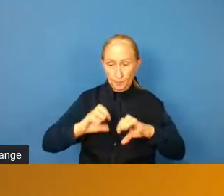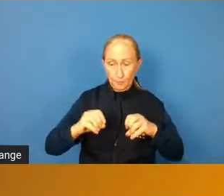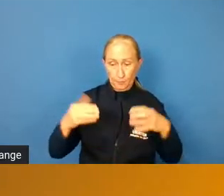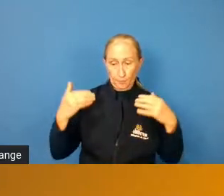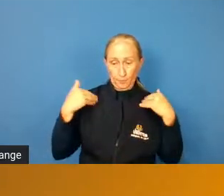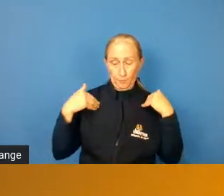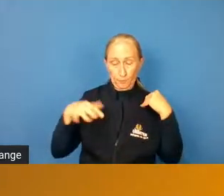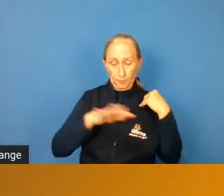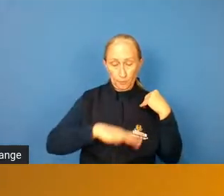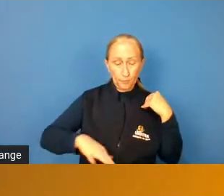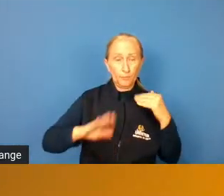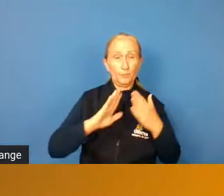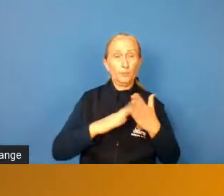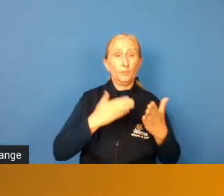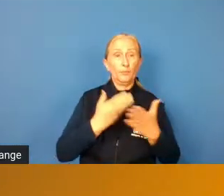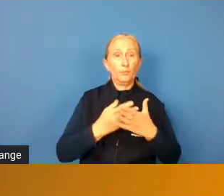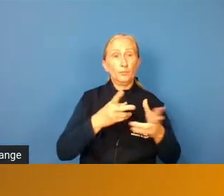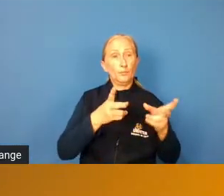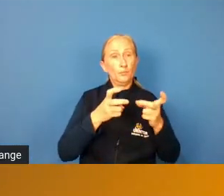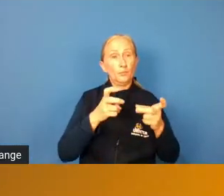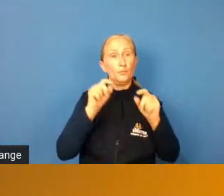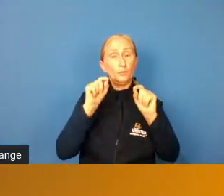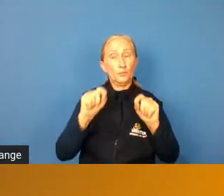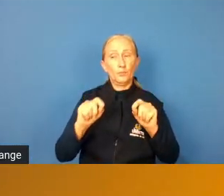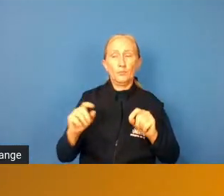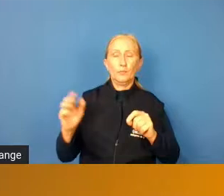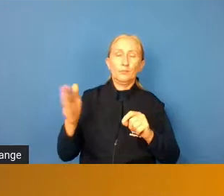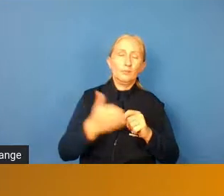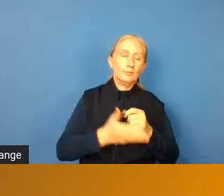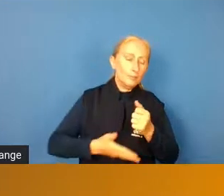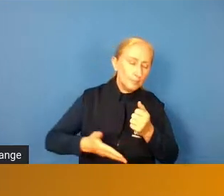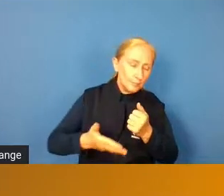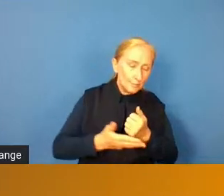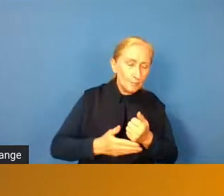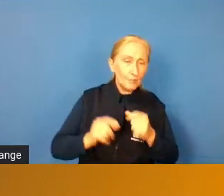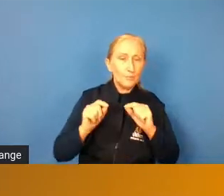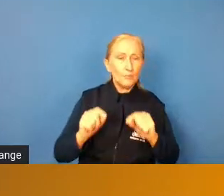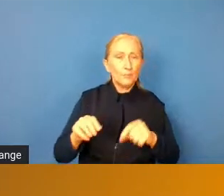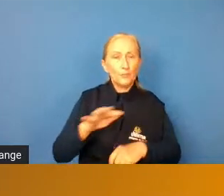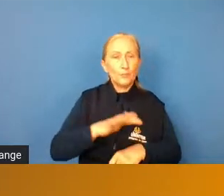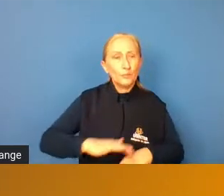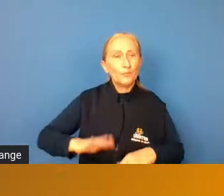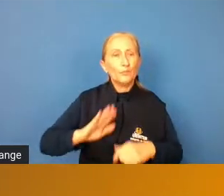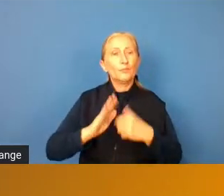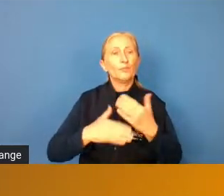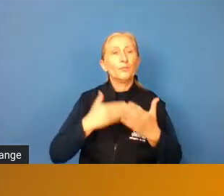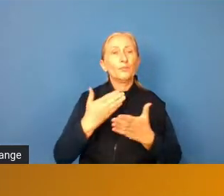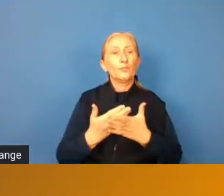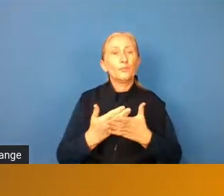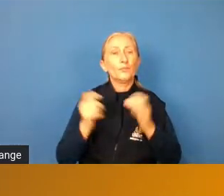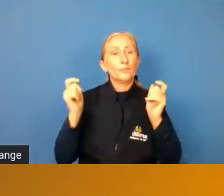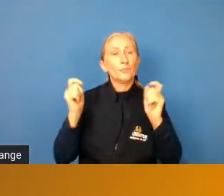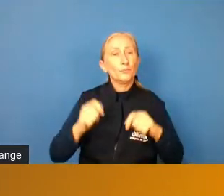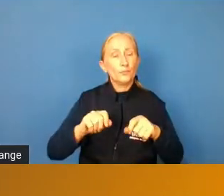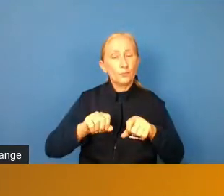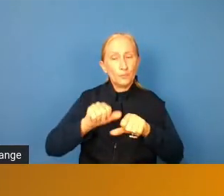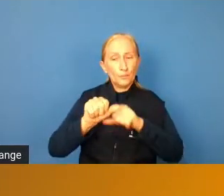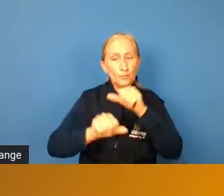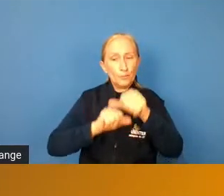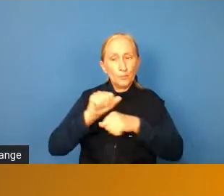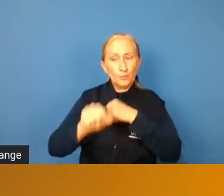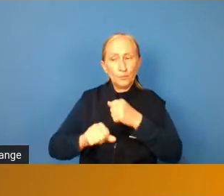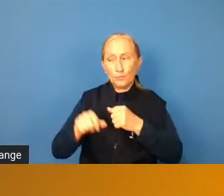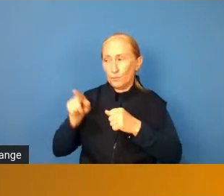ambiente escolar, nós observamos que ali é o berço, porque é no ambiente escolar que nós podemos quebrar vários